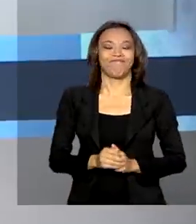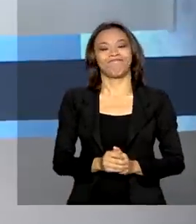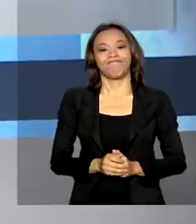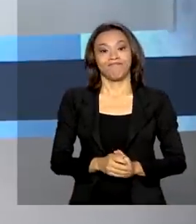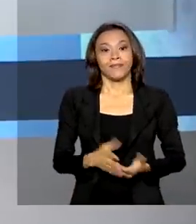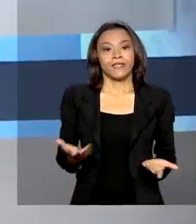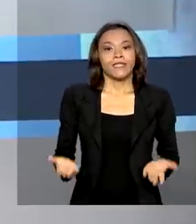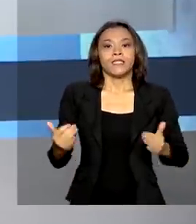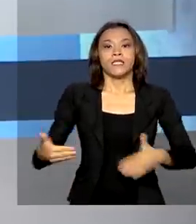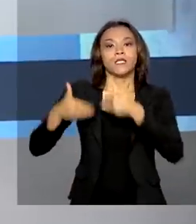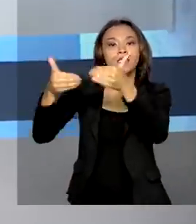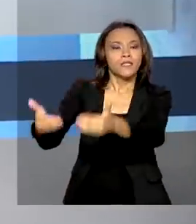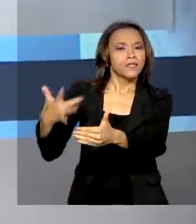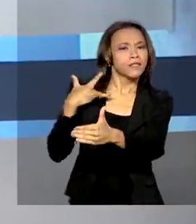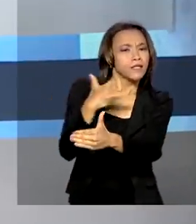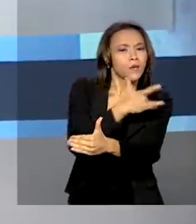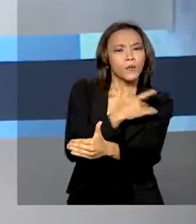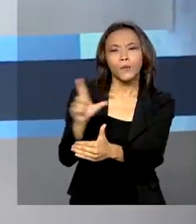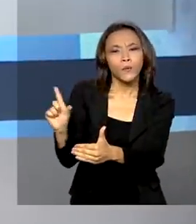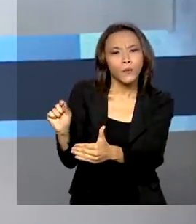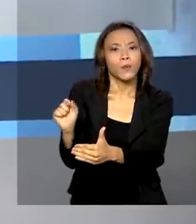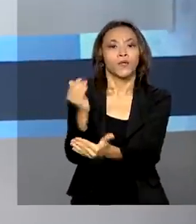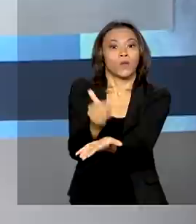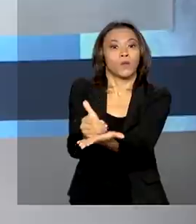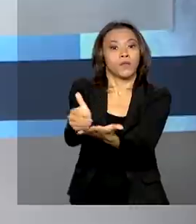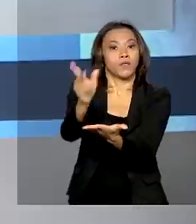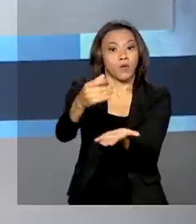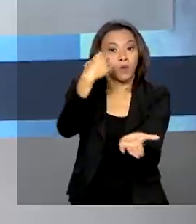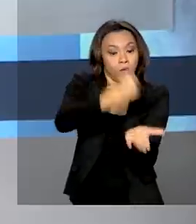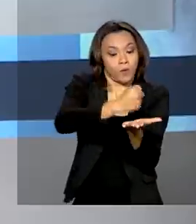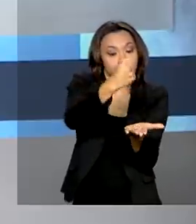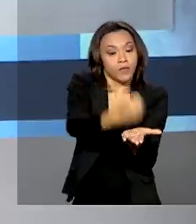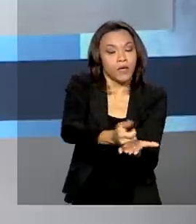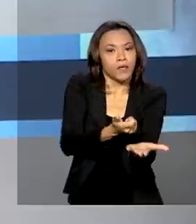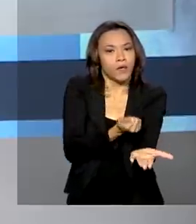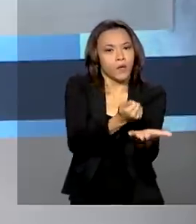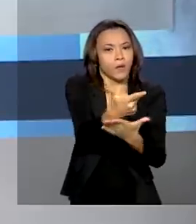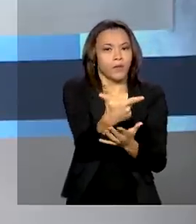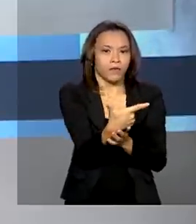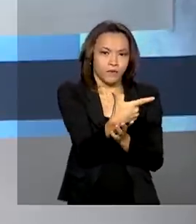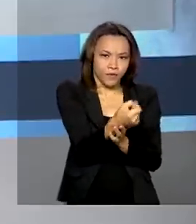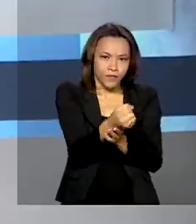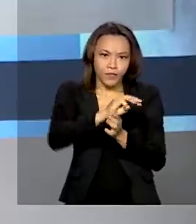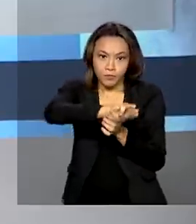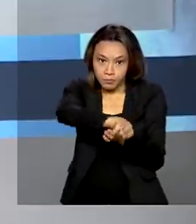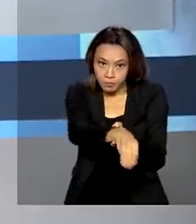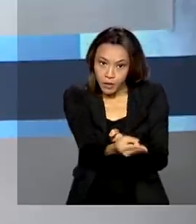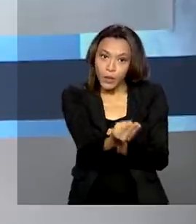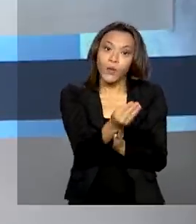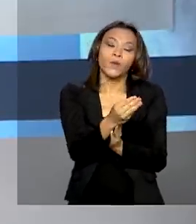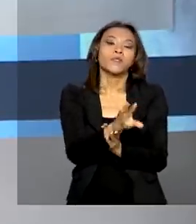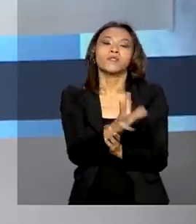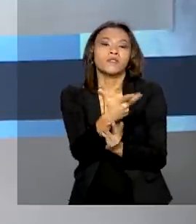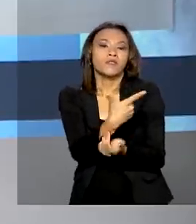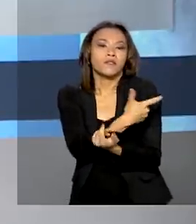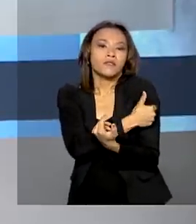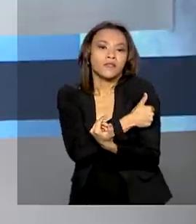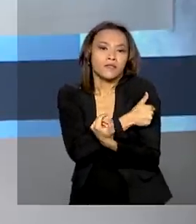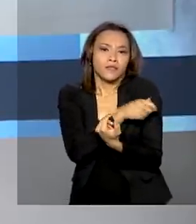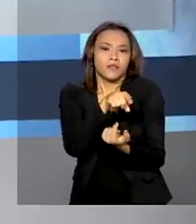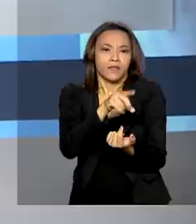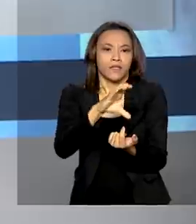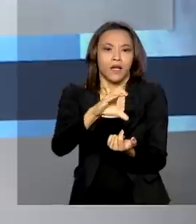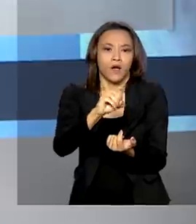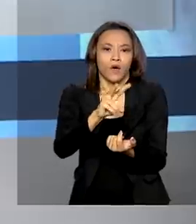Ministério da Saúde deu início à elaboração do contrato para a compra de 20 milhões de doses da vacina Covaxin que serão